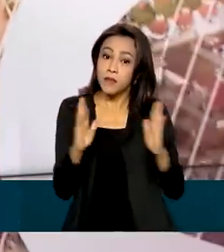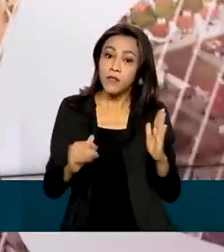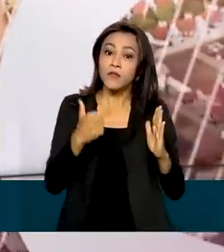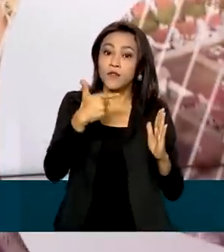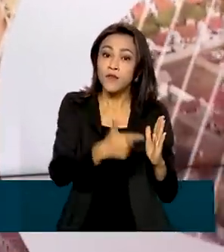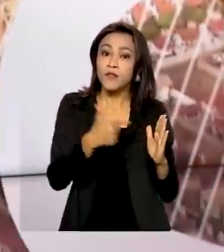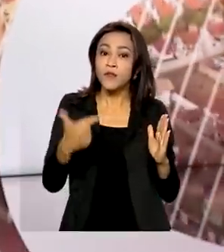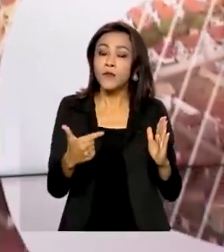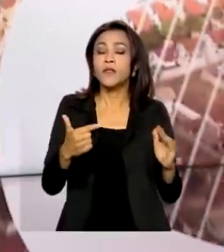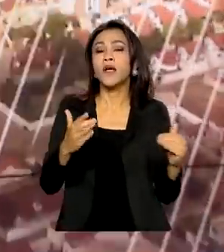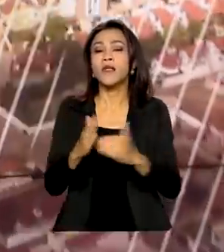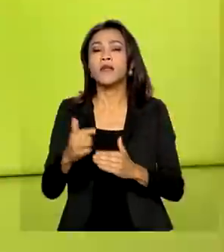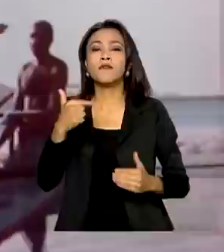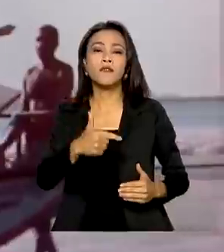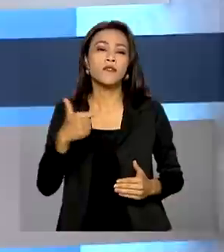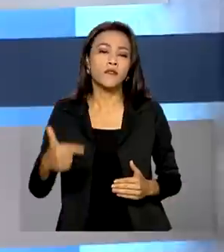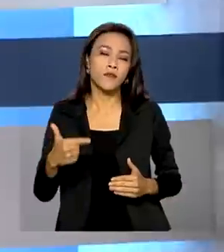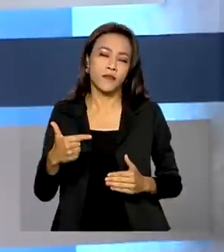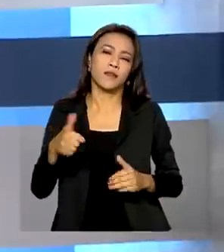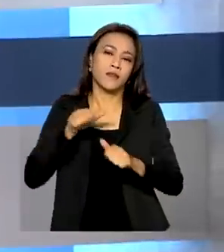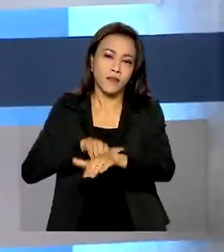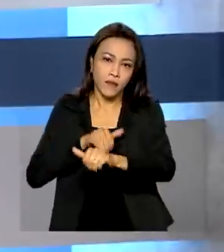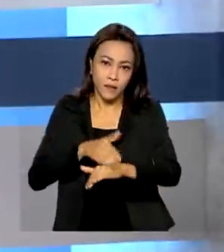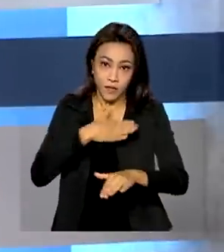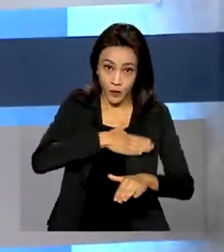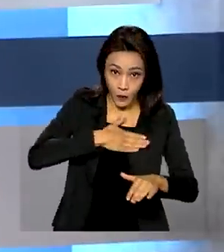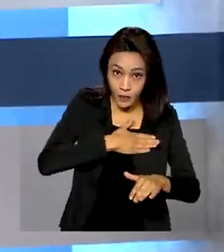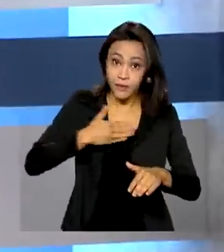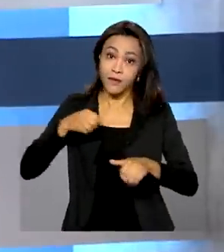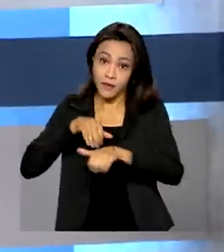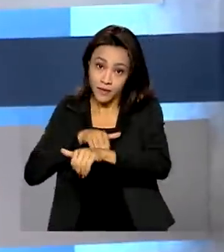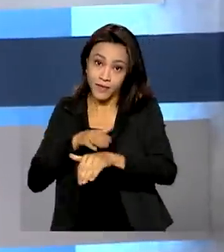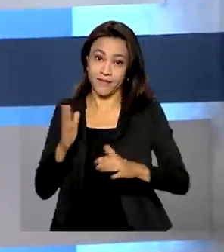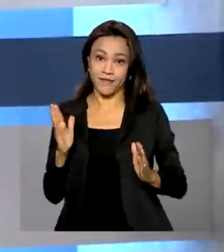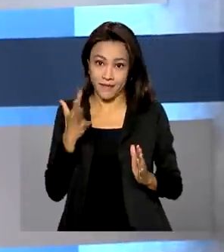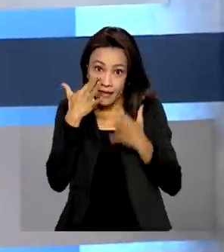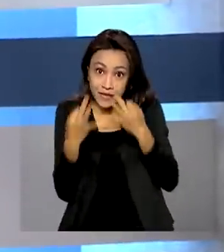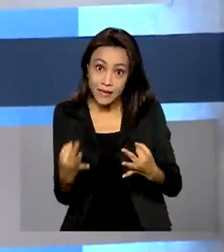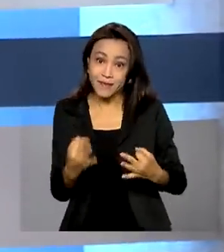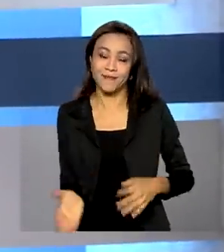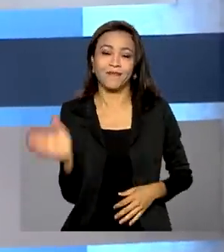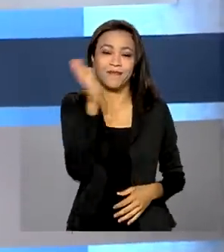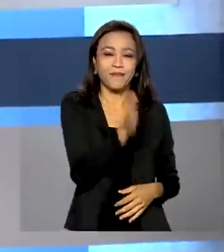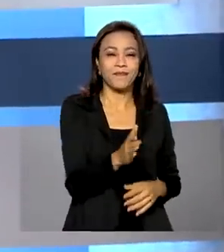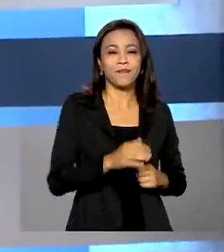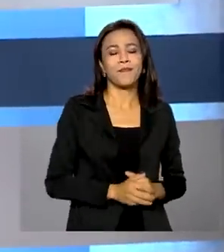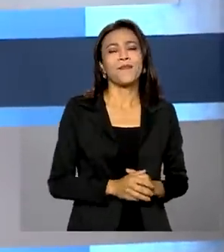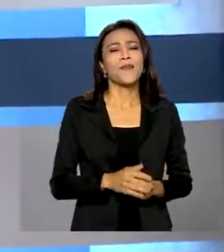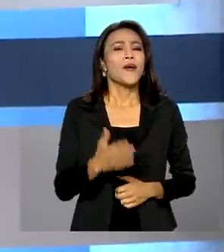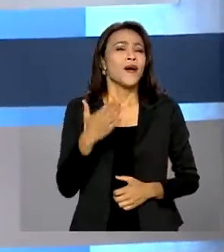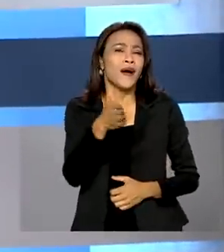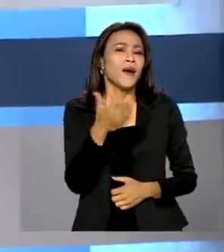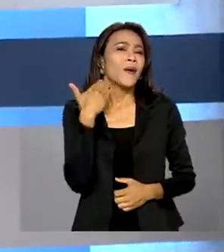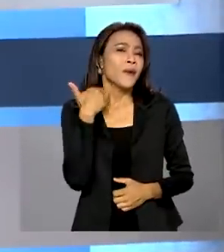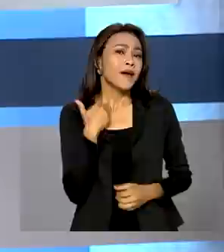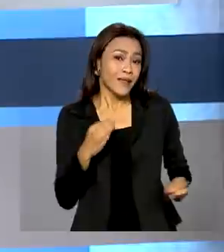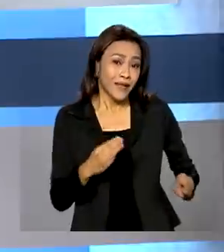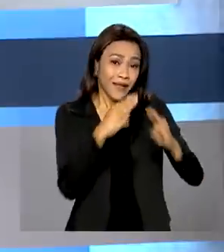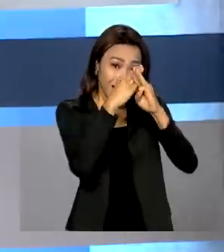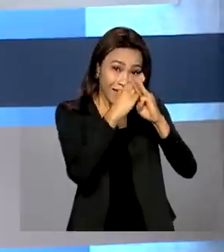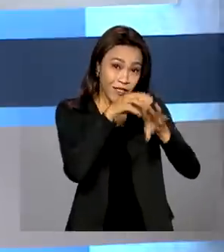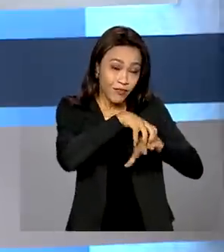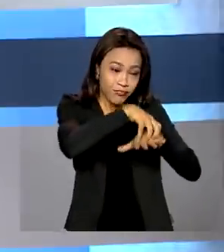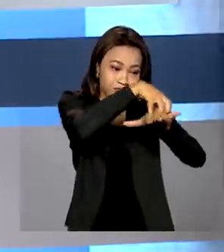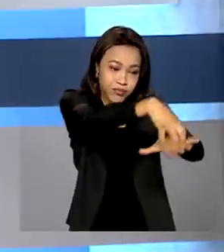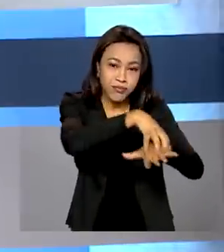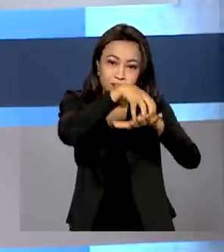agosto e 22 de setembro. O Caixa para Elas chegou ao arquipélago do Marajó, no Pará. A